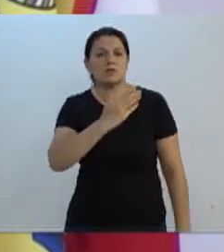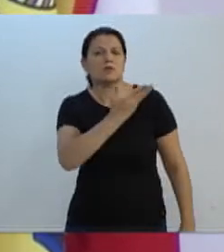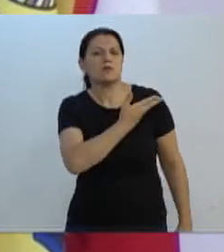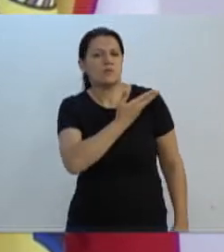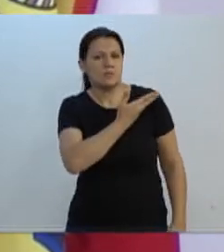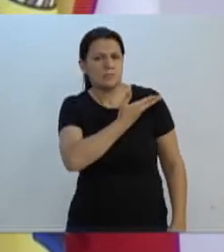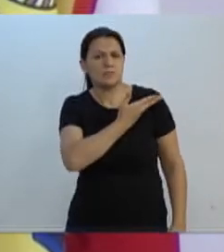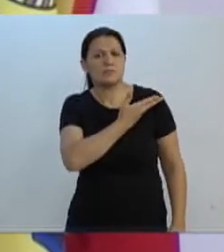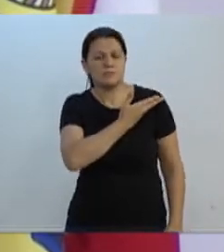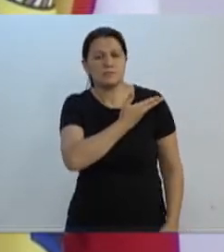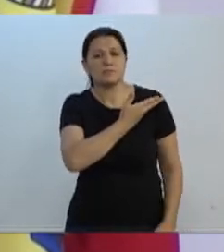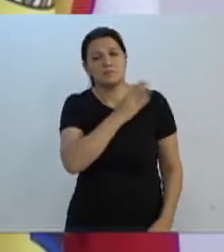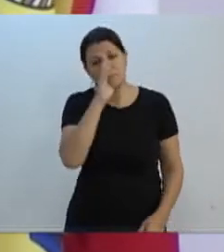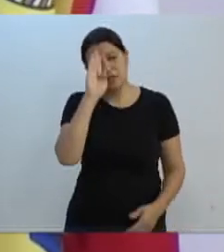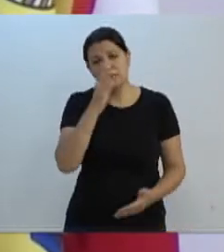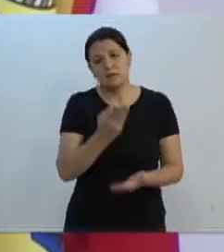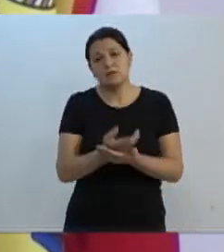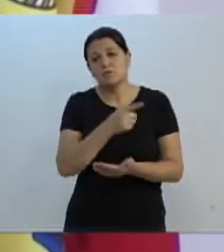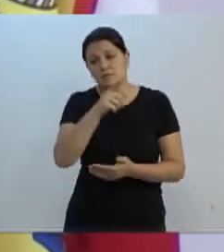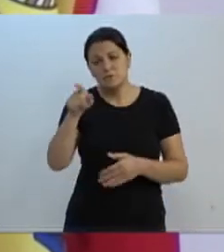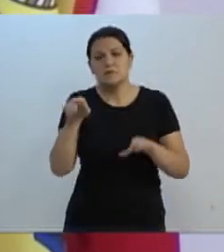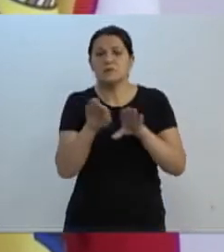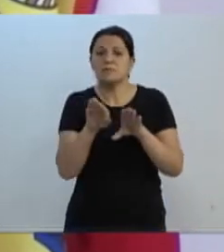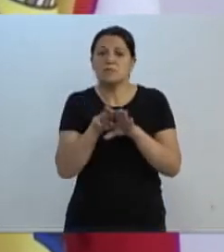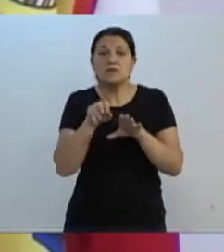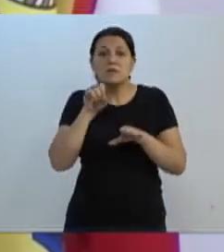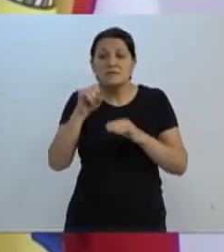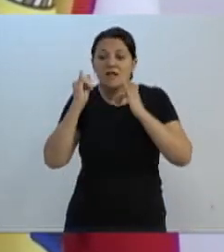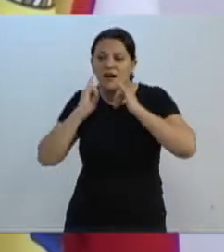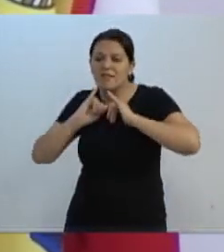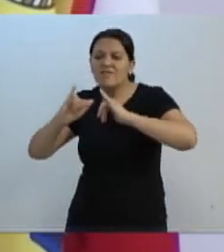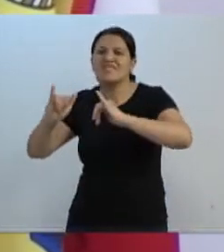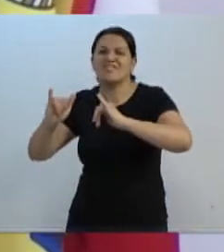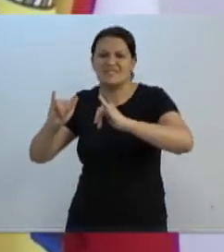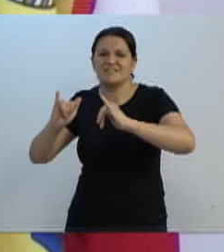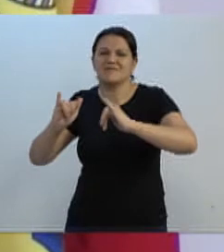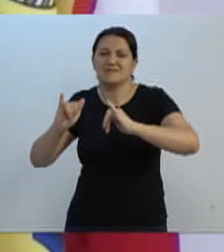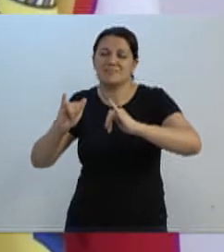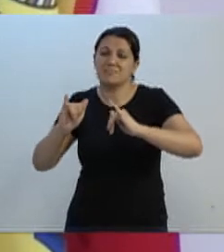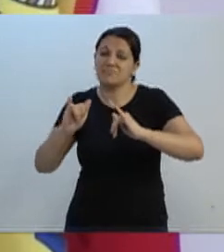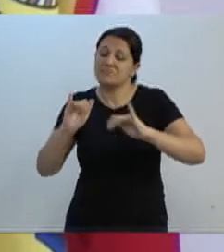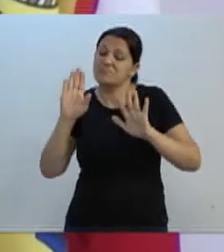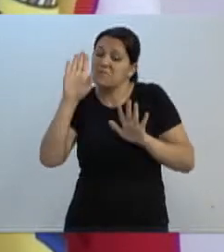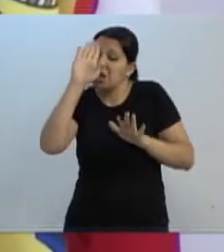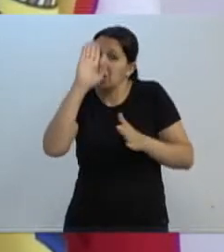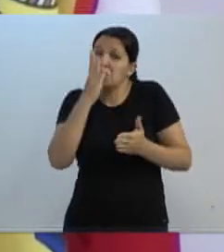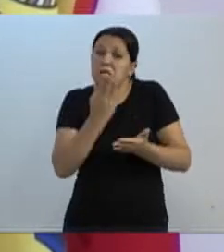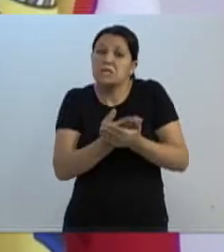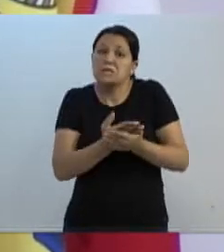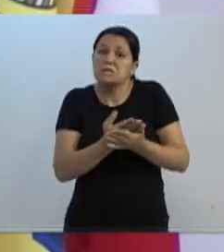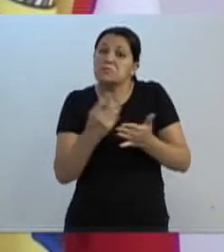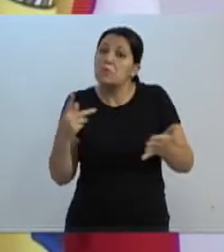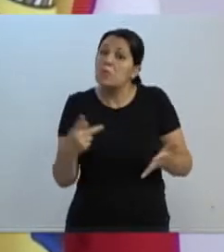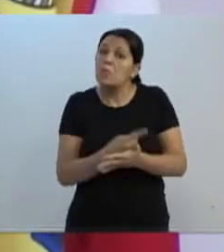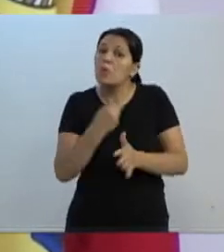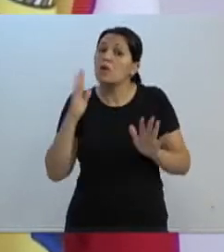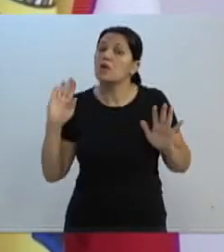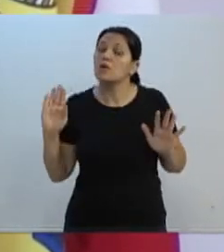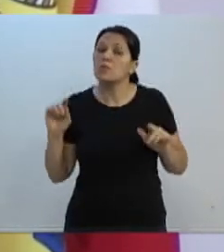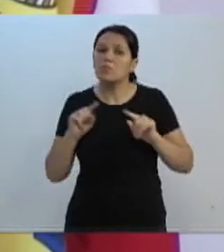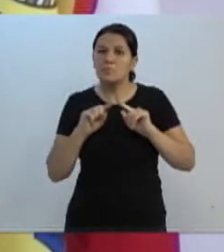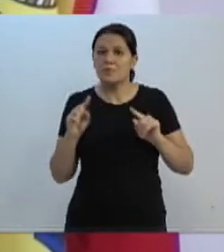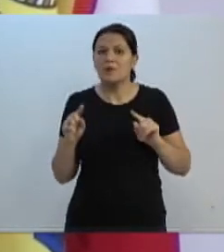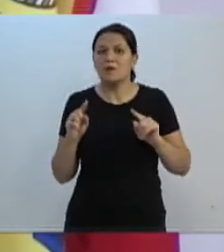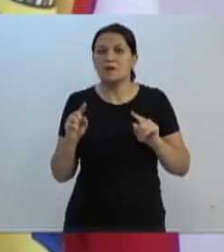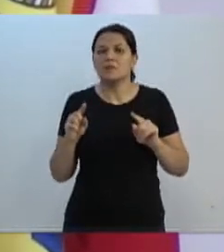lá presente. Acredito que os senhores vereadores também estariam lá presentes, se assim fossem avisados, quero crer que foi um equívoco o aconteceu aí. Mas, enfim,